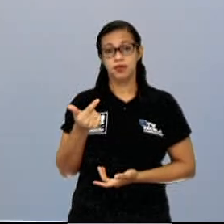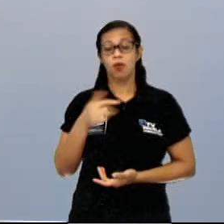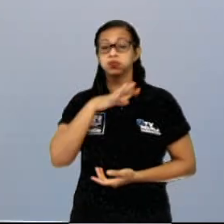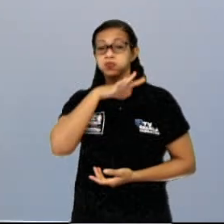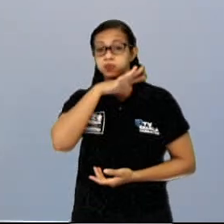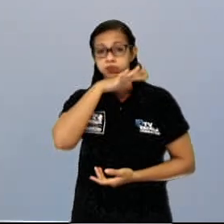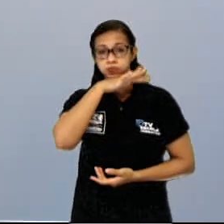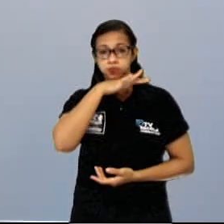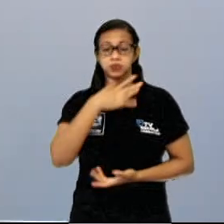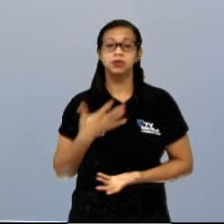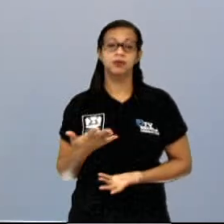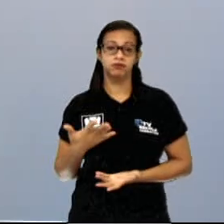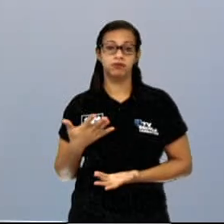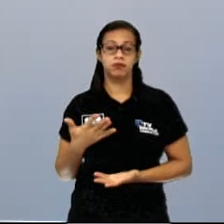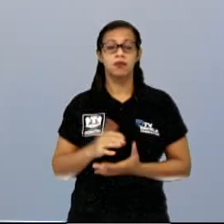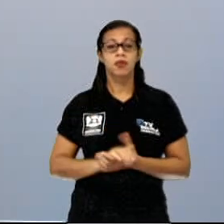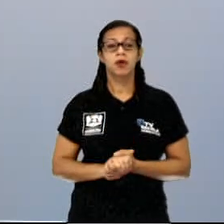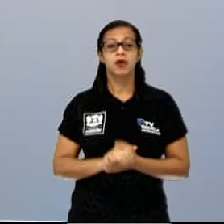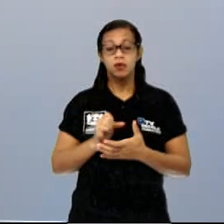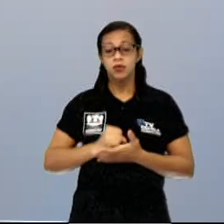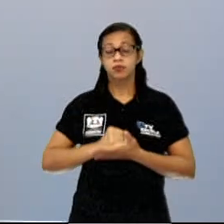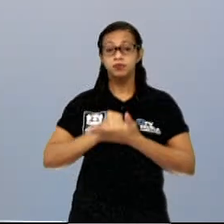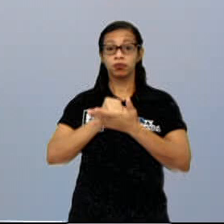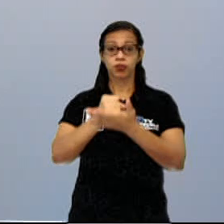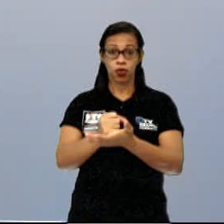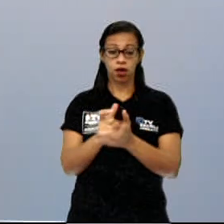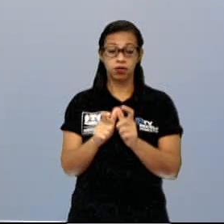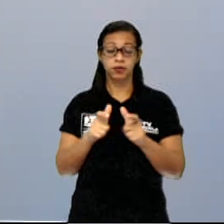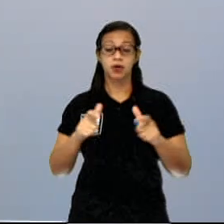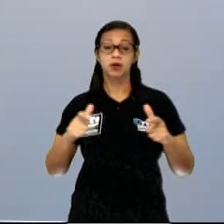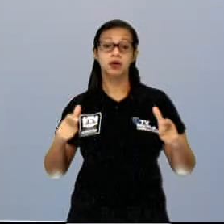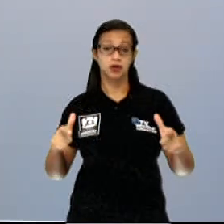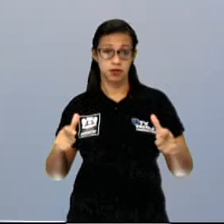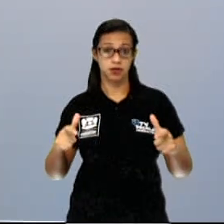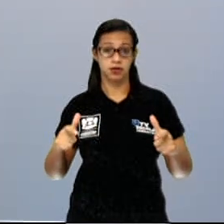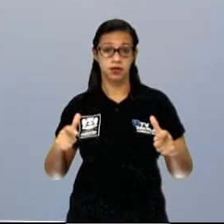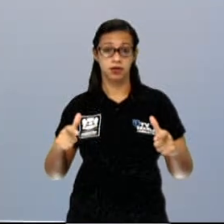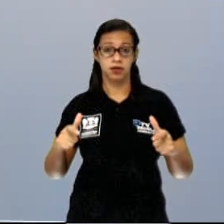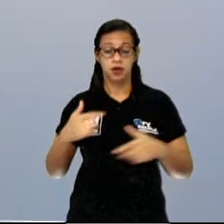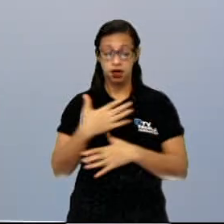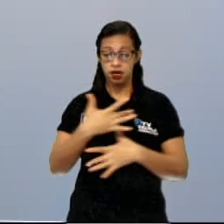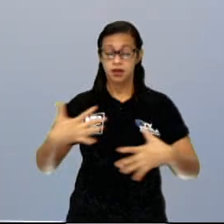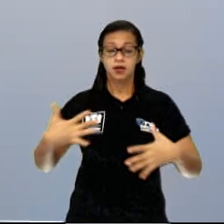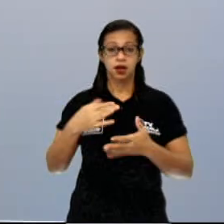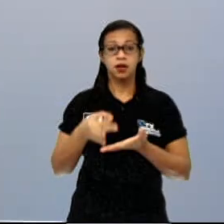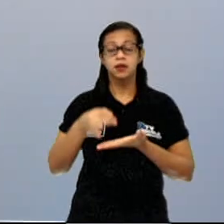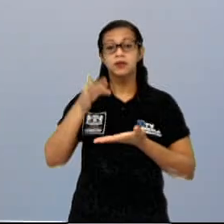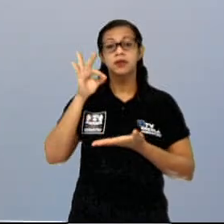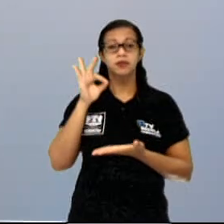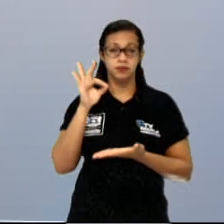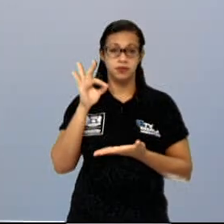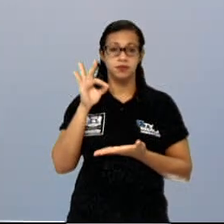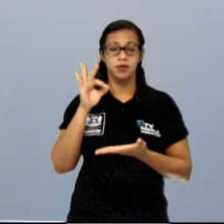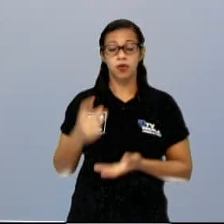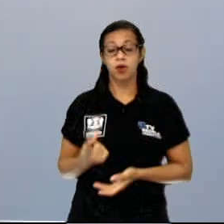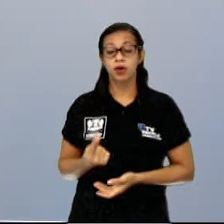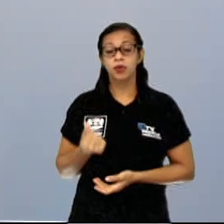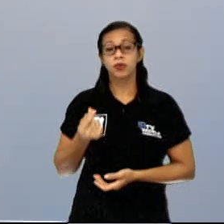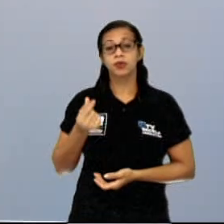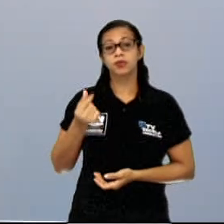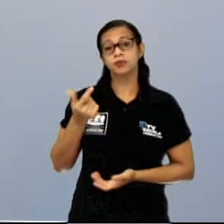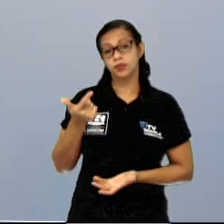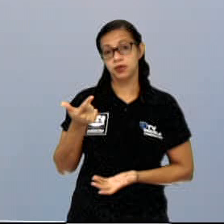produto que incentivava essa expansão era o café. Essa economia é o que nós chamamos de economia